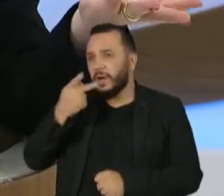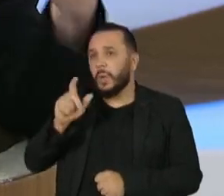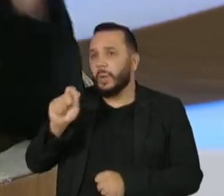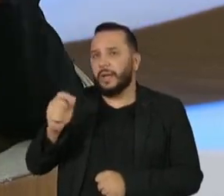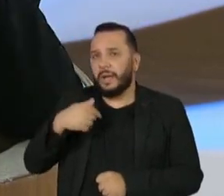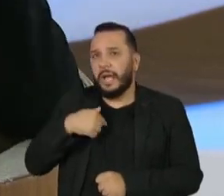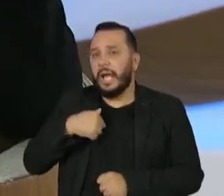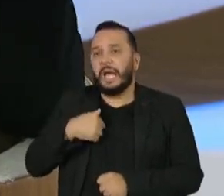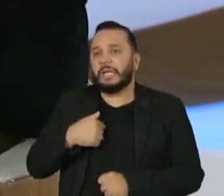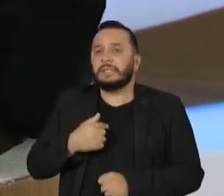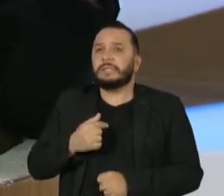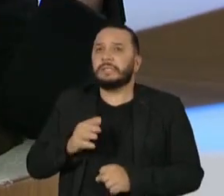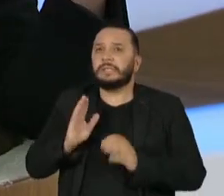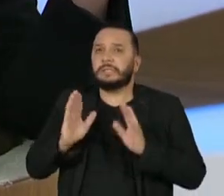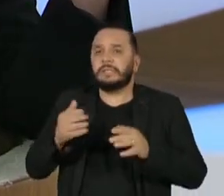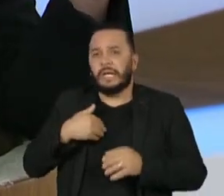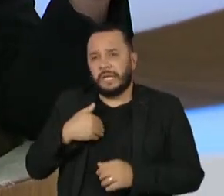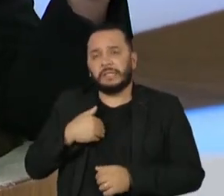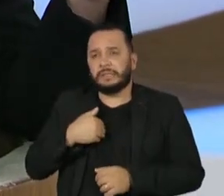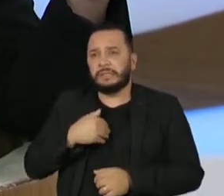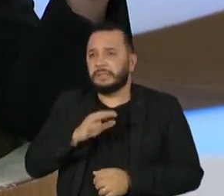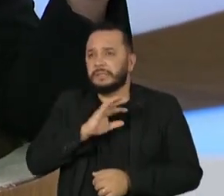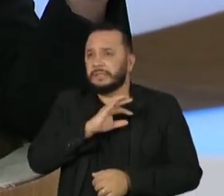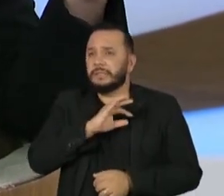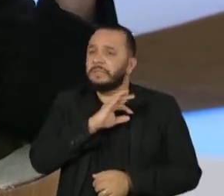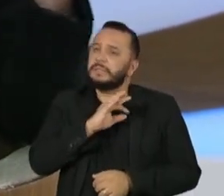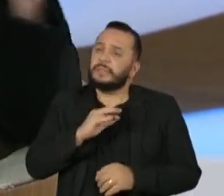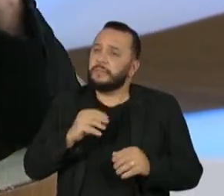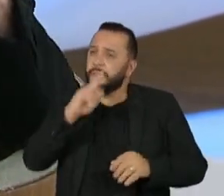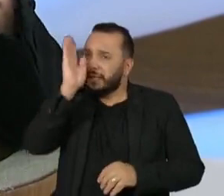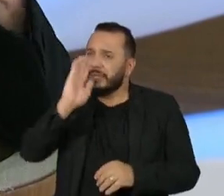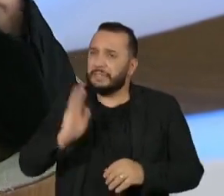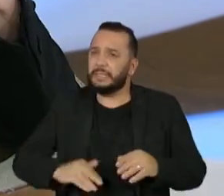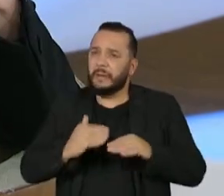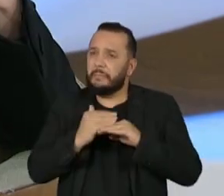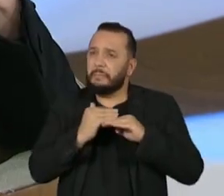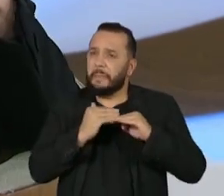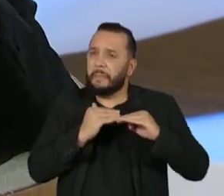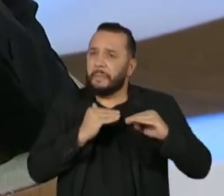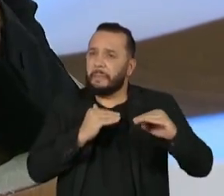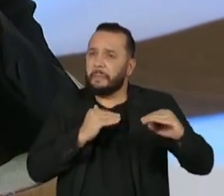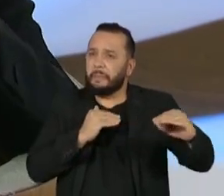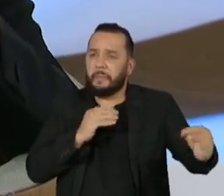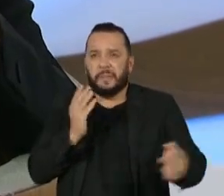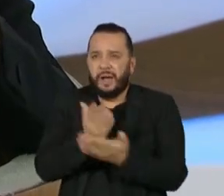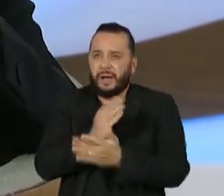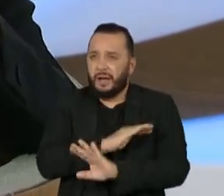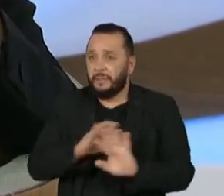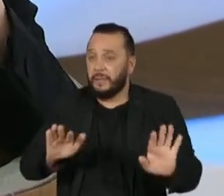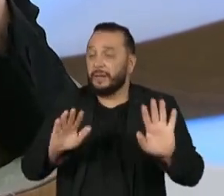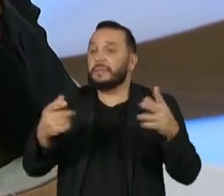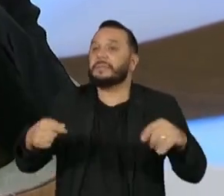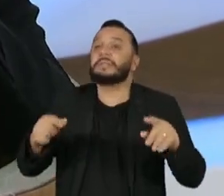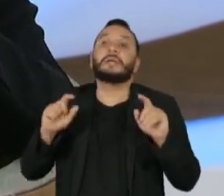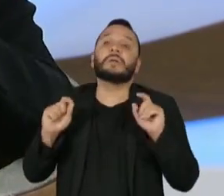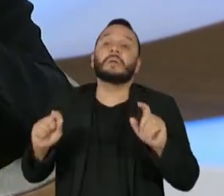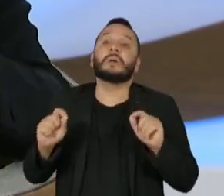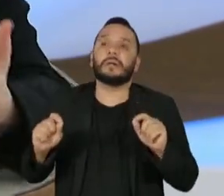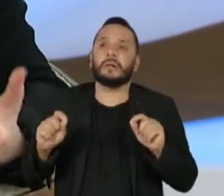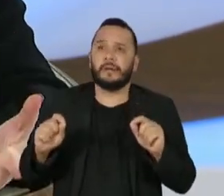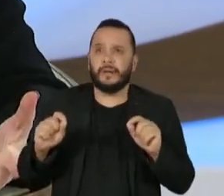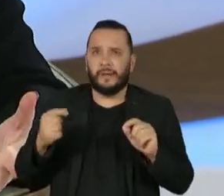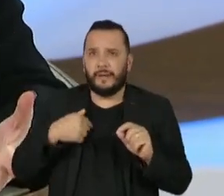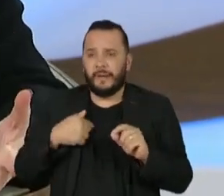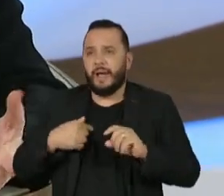estabilidade no Brasil. A estabilidade no Brasil acabou há muito tempo com o Fernando Henrique. O que nós temos é que implementar, através de meritocracia, a própria